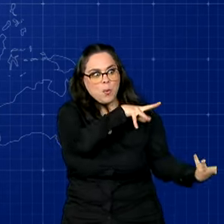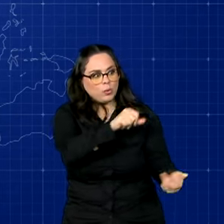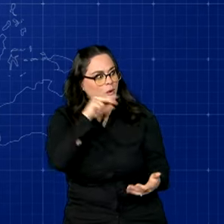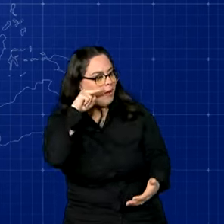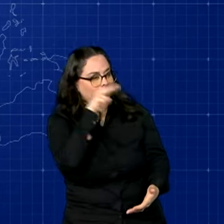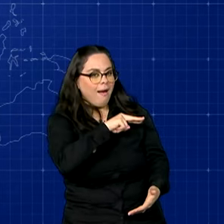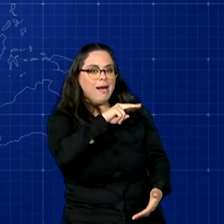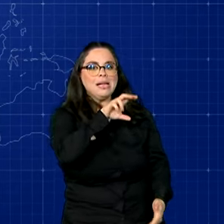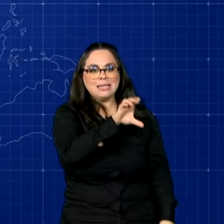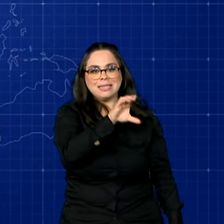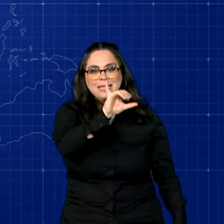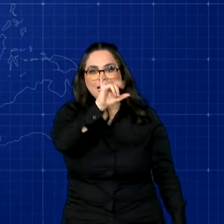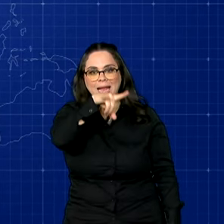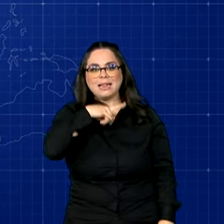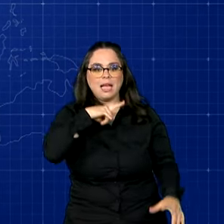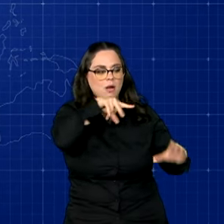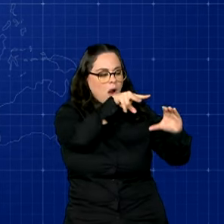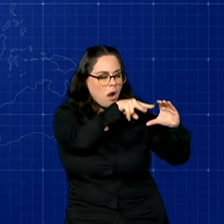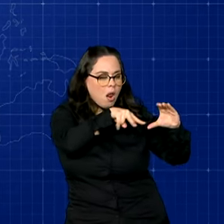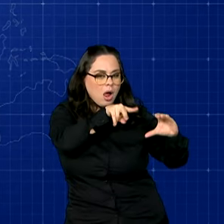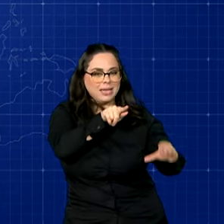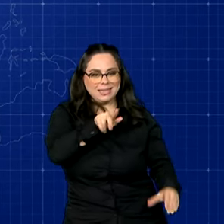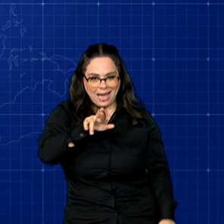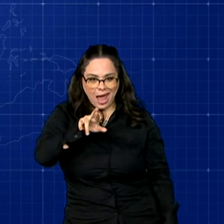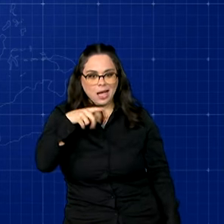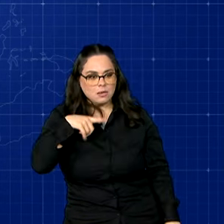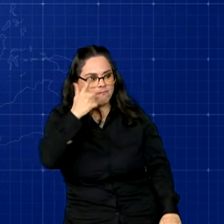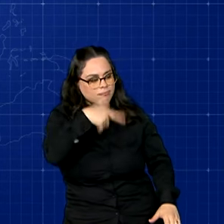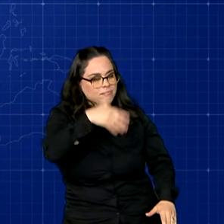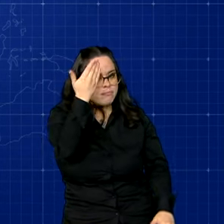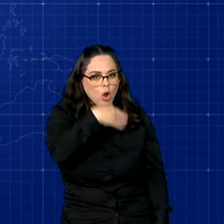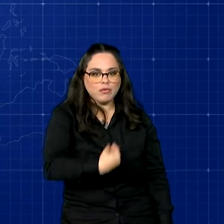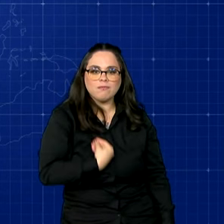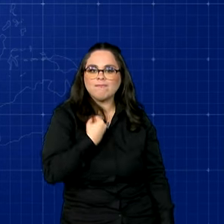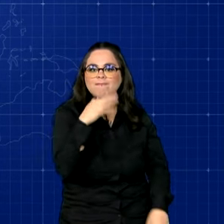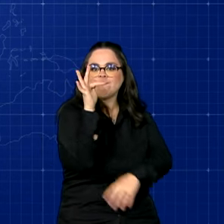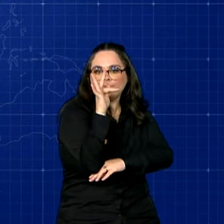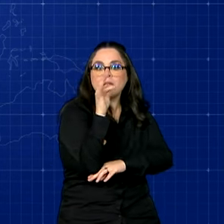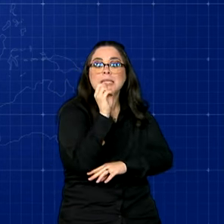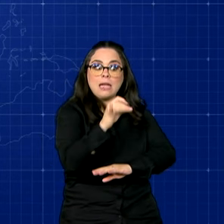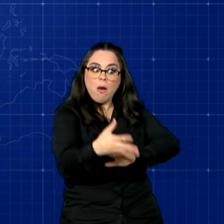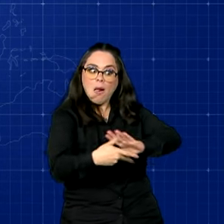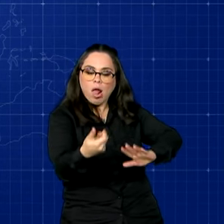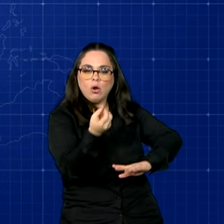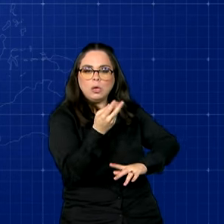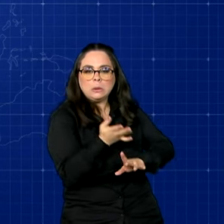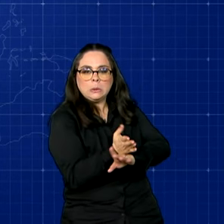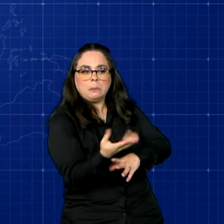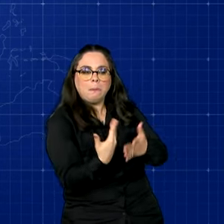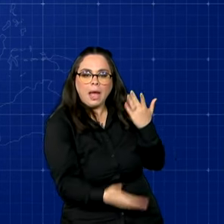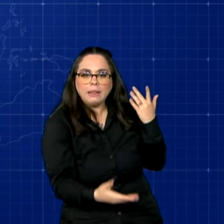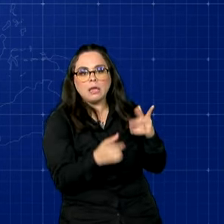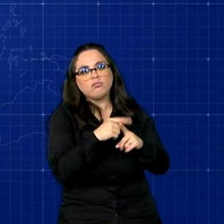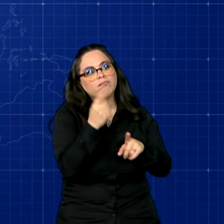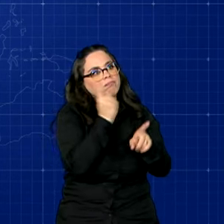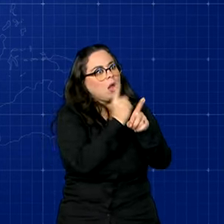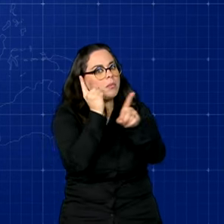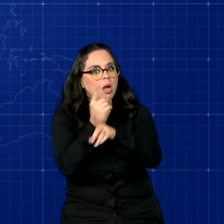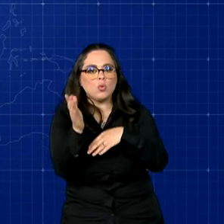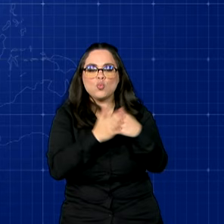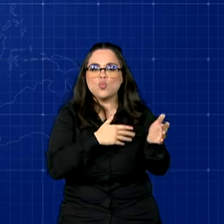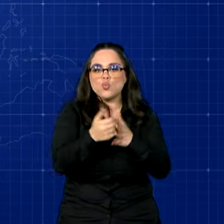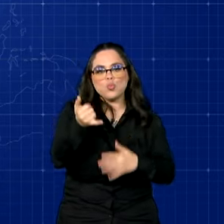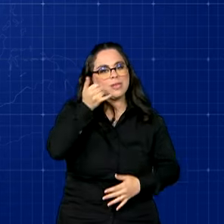Carteira tem um QR Code que permite verificar a sua autenticidade e saber se foi furtada ou extraviada por meio de qualquer